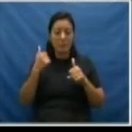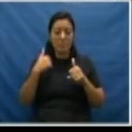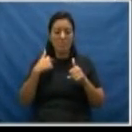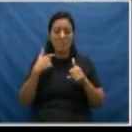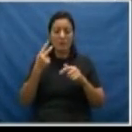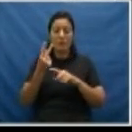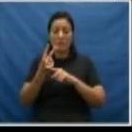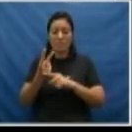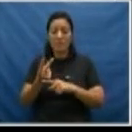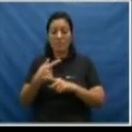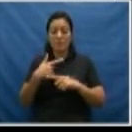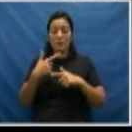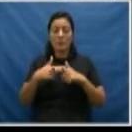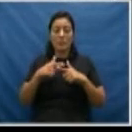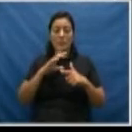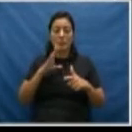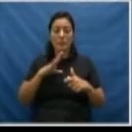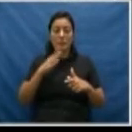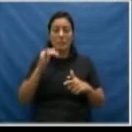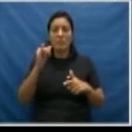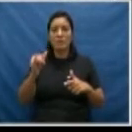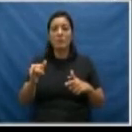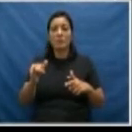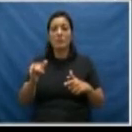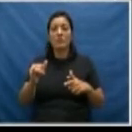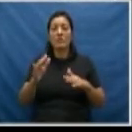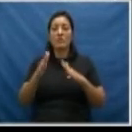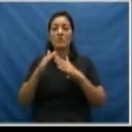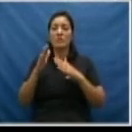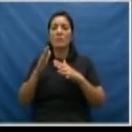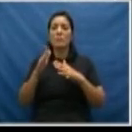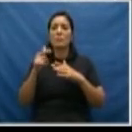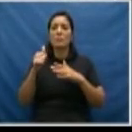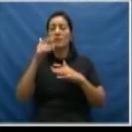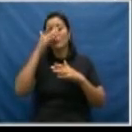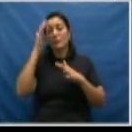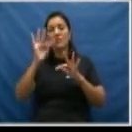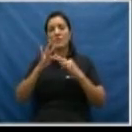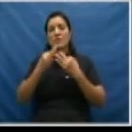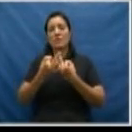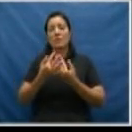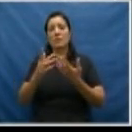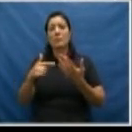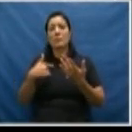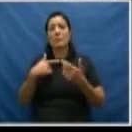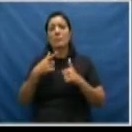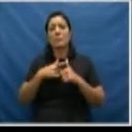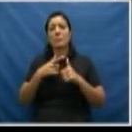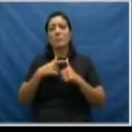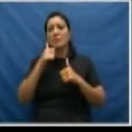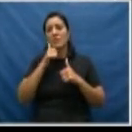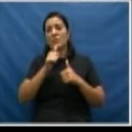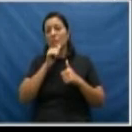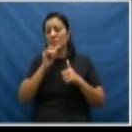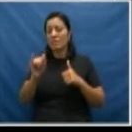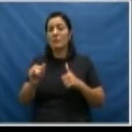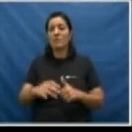procura, quando tem coragem para denunciar a violência, para pedir um conselho, é para uma pessoa da família. Primeiramente a mãe.